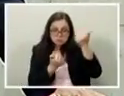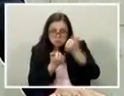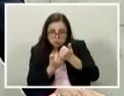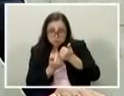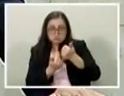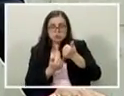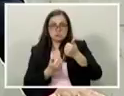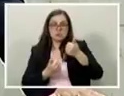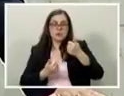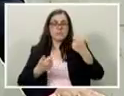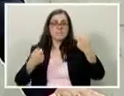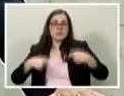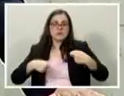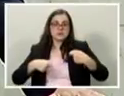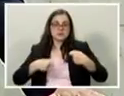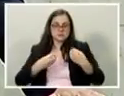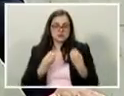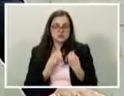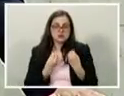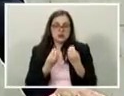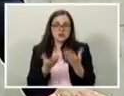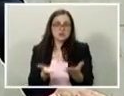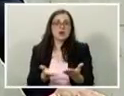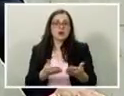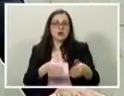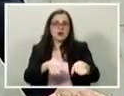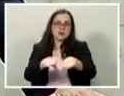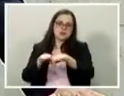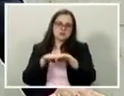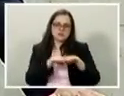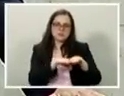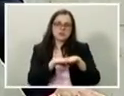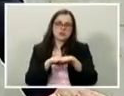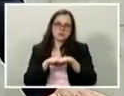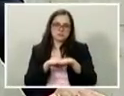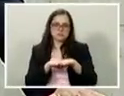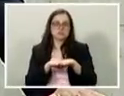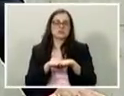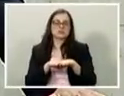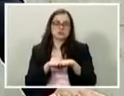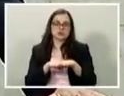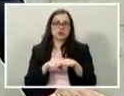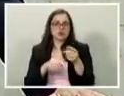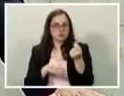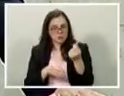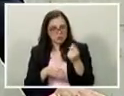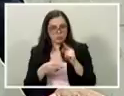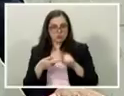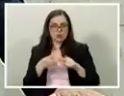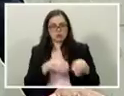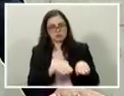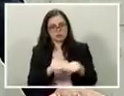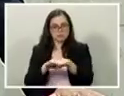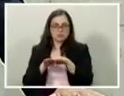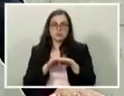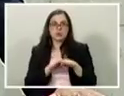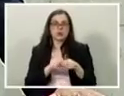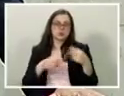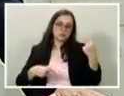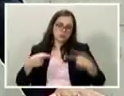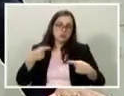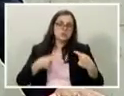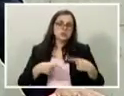a estabilidade econômica e política. Penso que uma pessoa com o perfil do governador Geraldo Alckmin